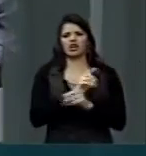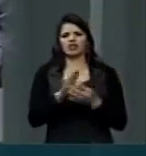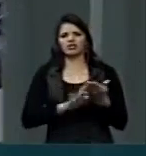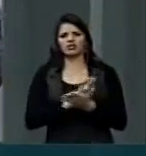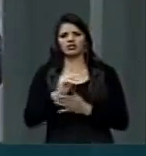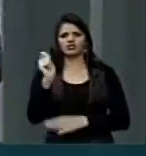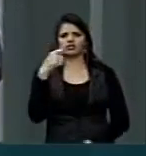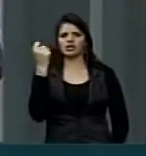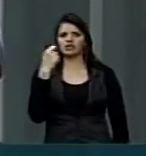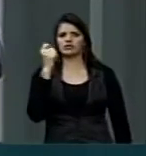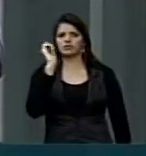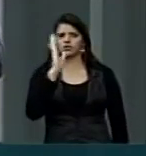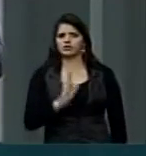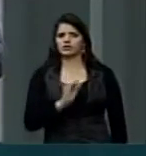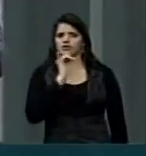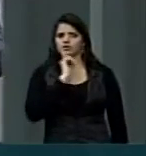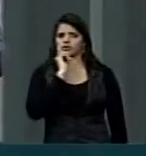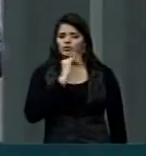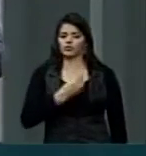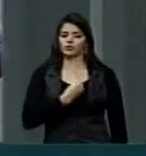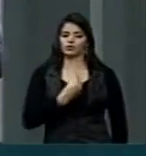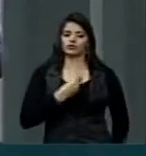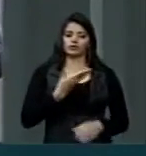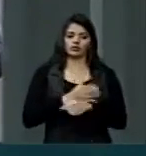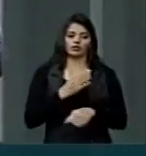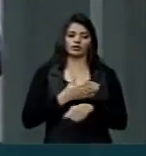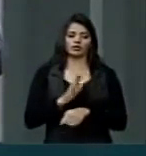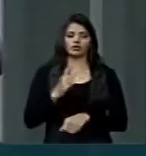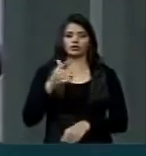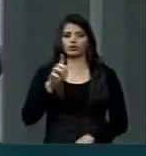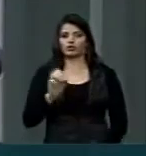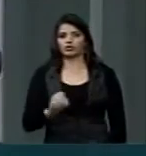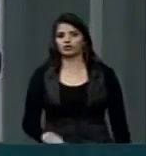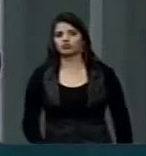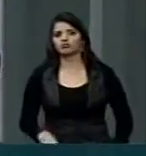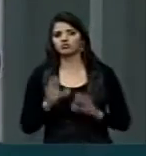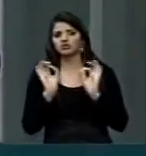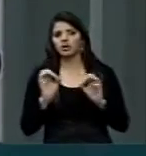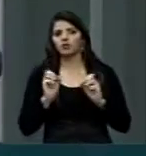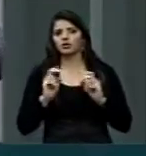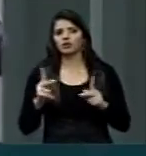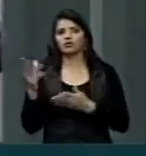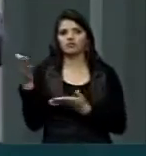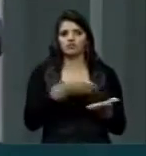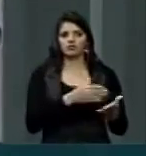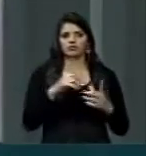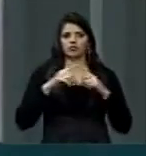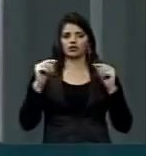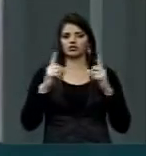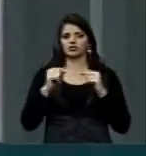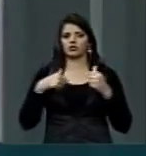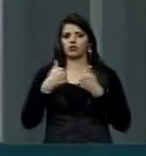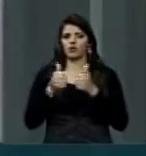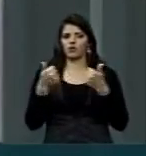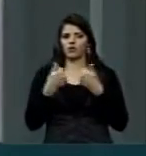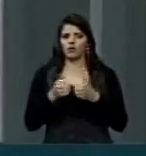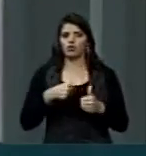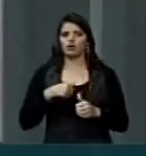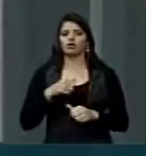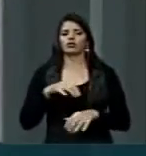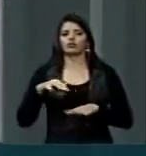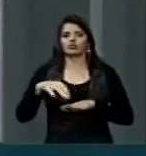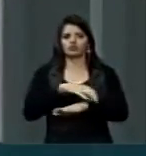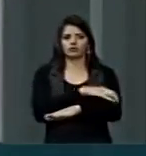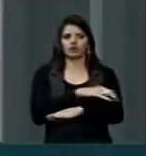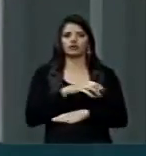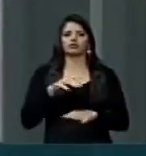A seleção brasileira estava, por exemplo, treinando em Goiânia, tudo certo para vir para Brasília no ônibus, muito bom, a estrada está duplicada